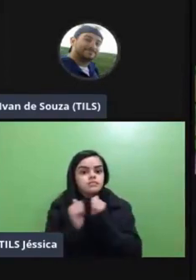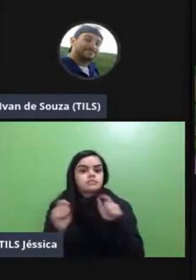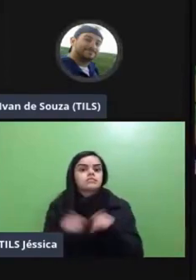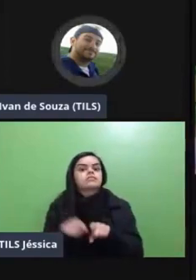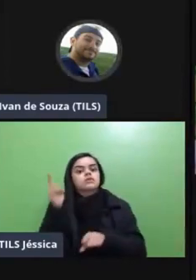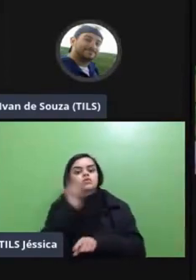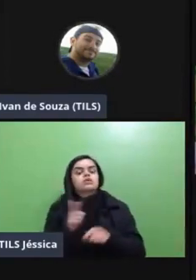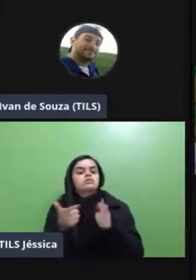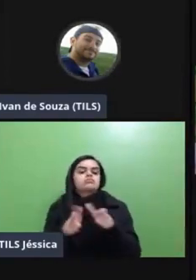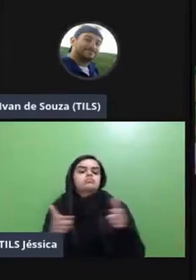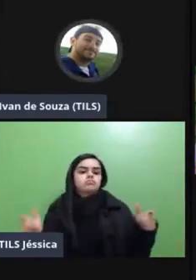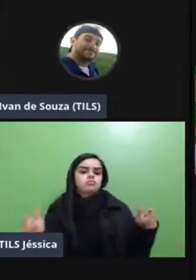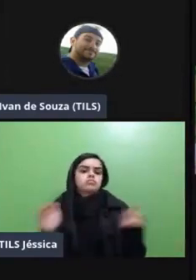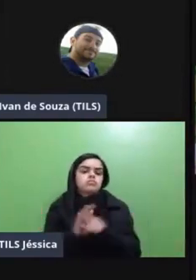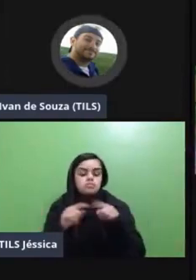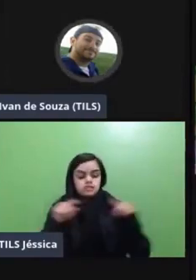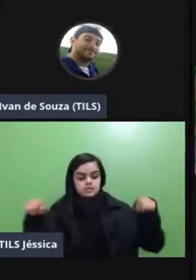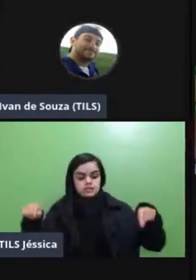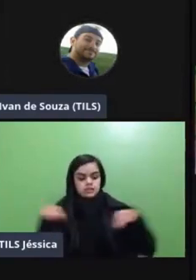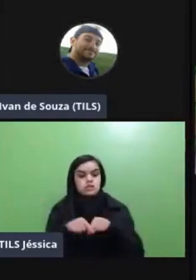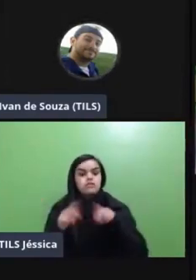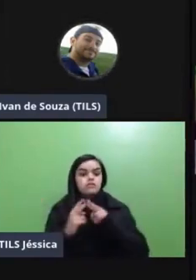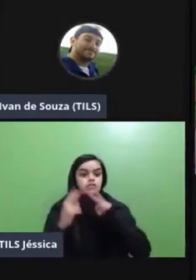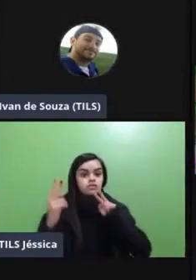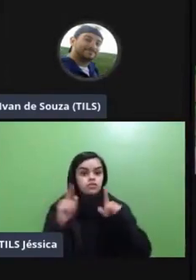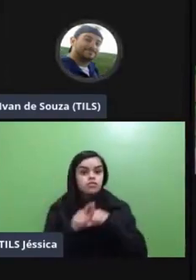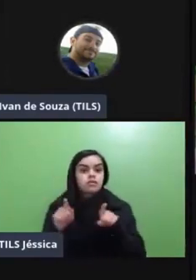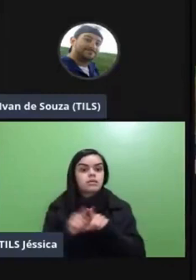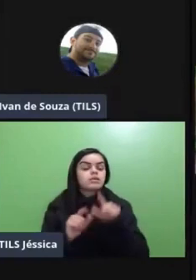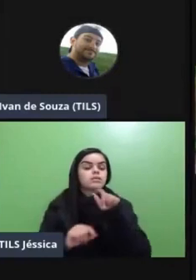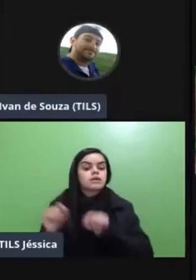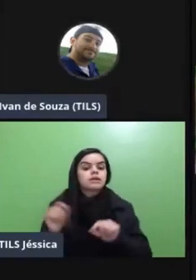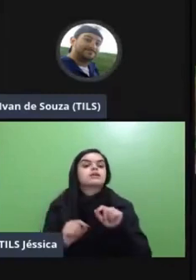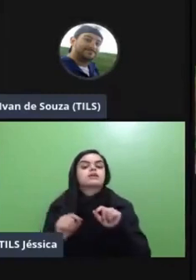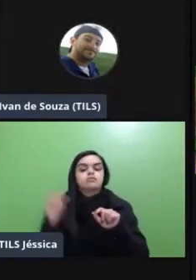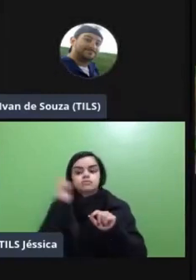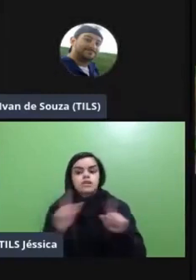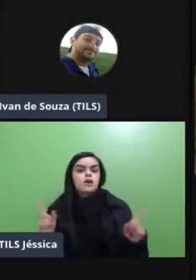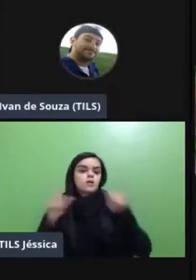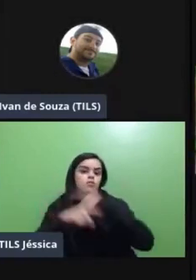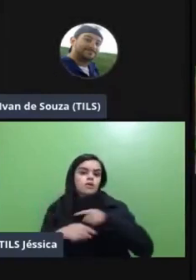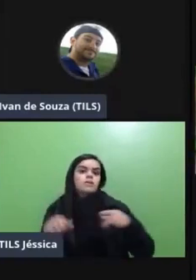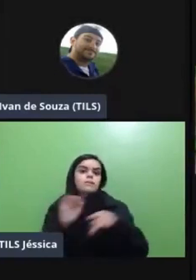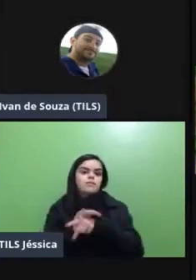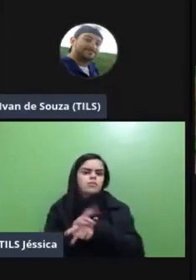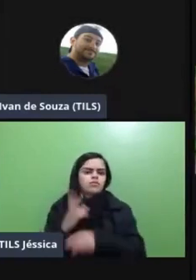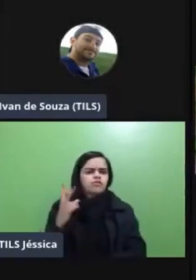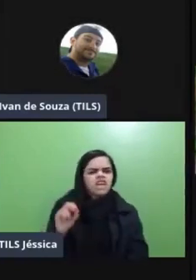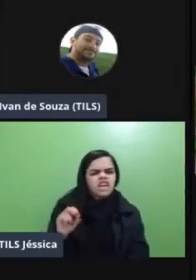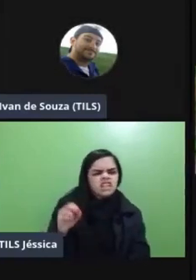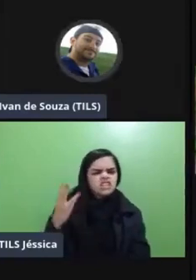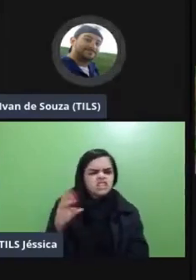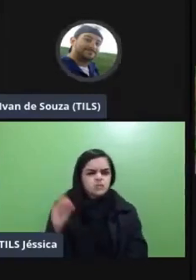ampliar a minha sala de aula virtual ou ter no plus do a distância é o contrário ali dos 20% dos 40%